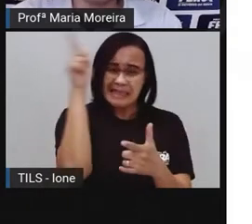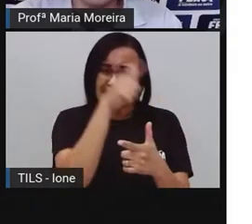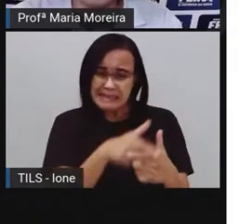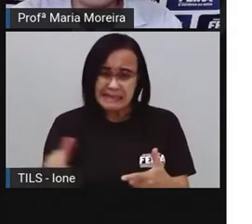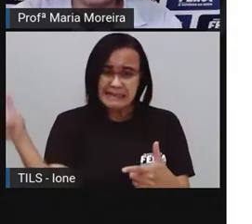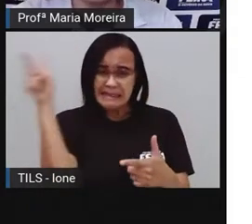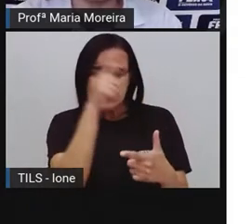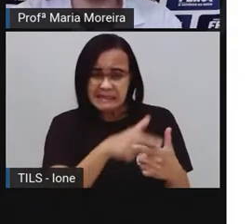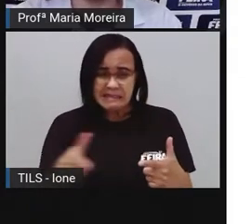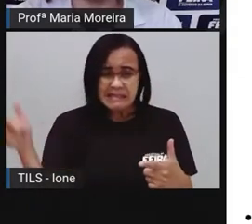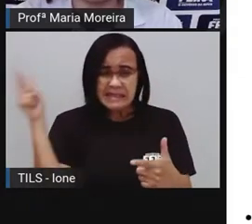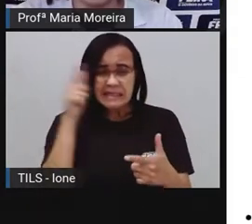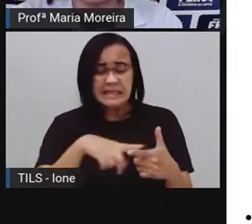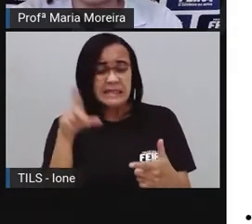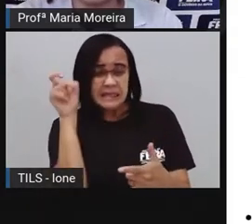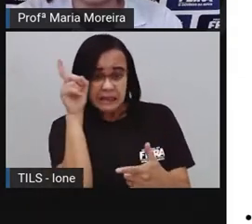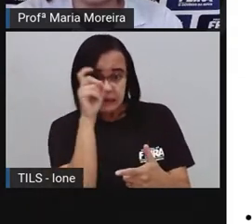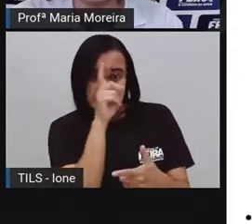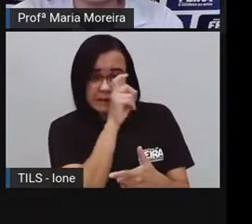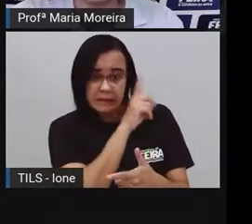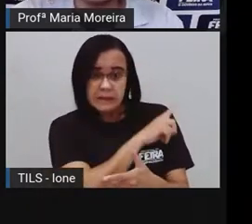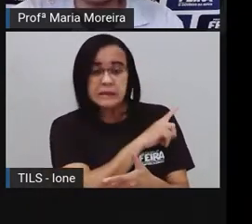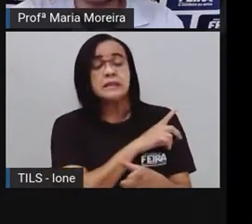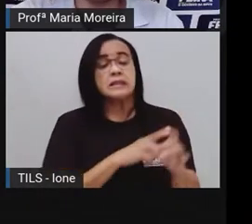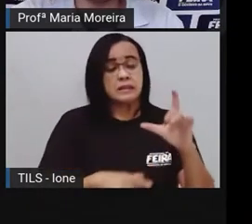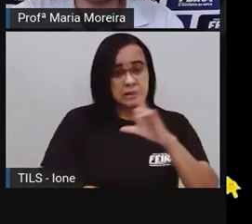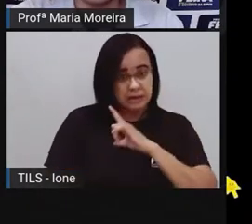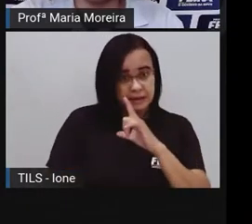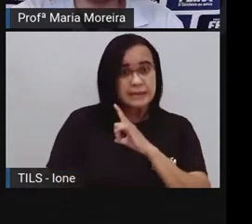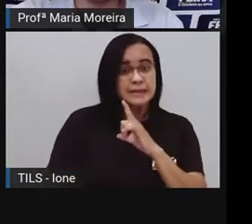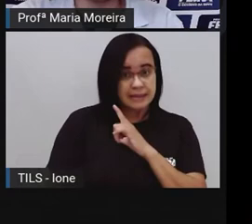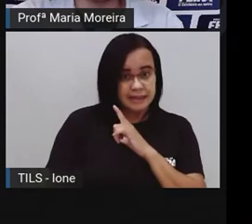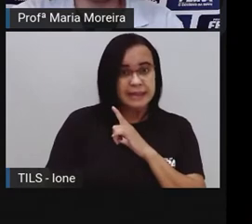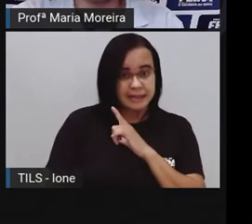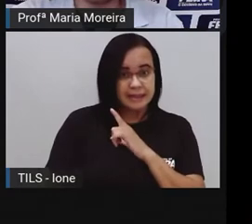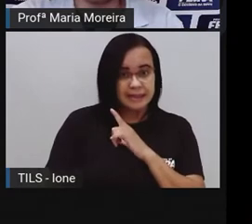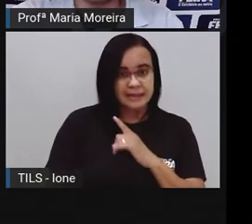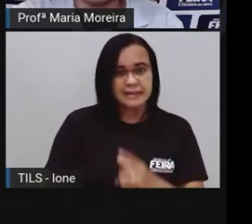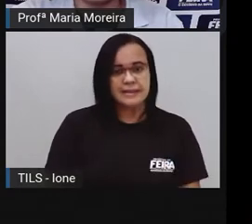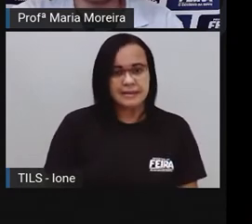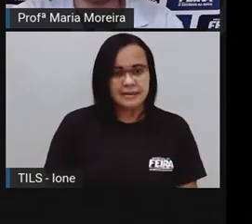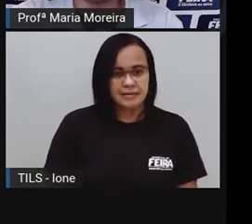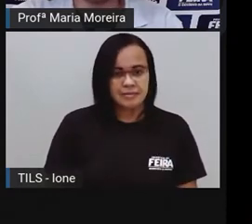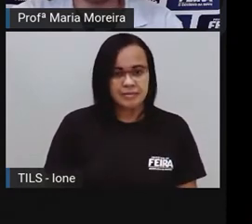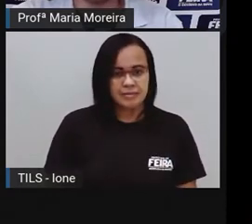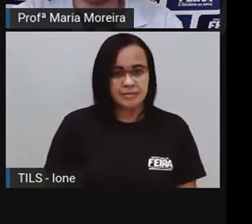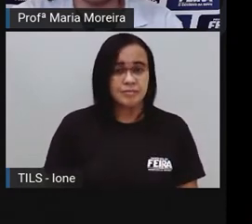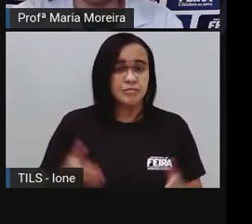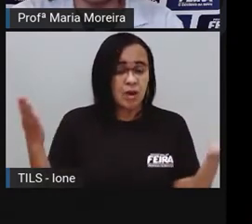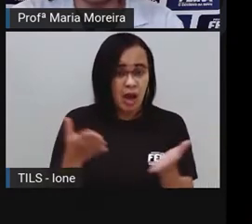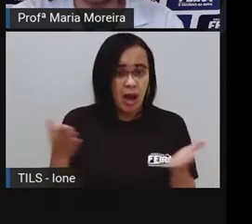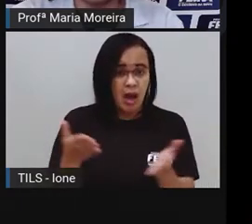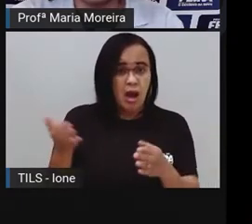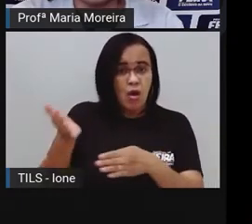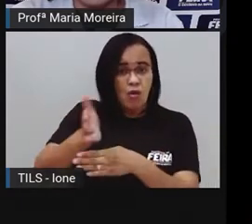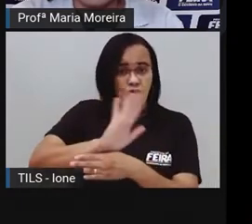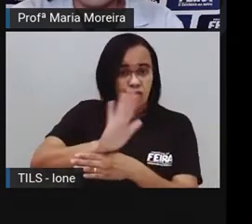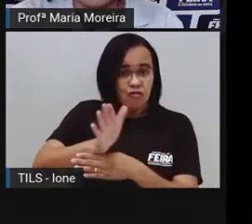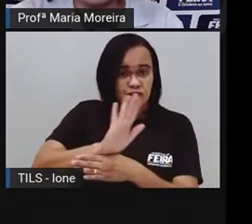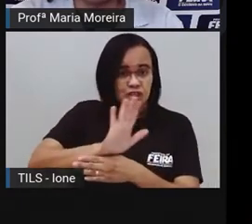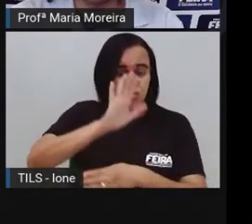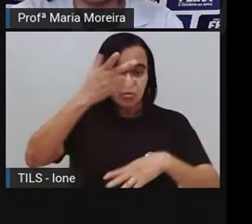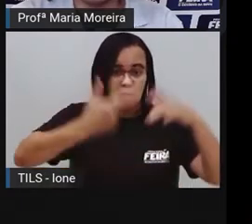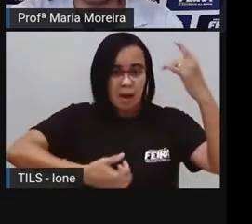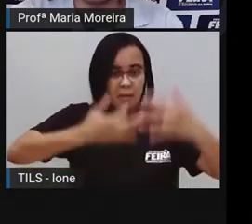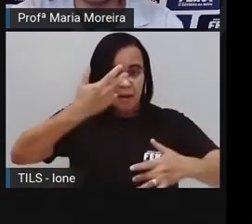Muitos problemas, né, pra nossa saúde. Vamos ao nosso vídeo, né, a poluição sonora e danos aí